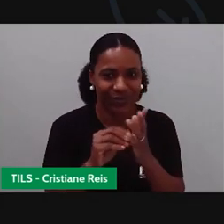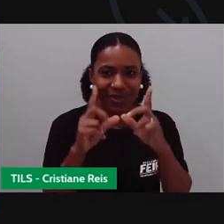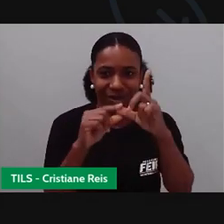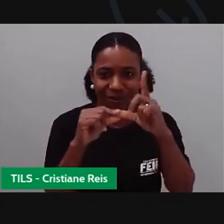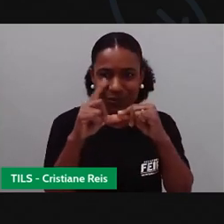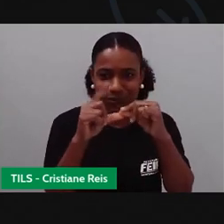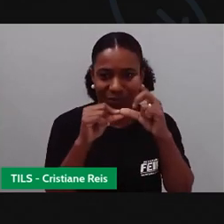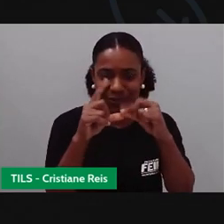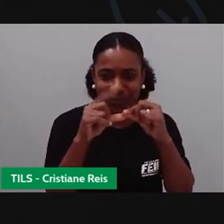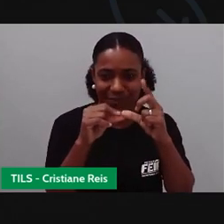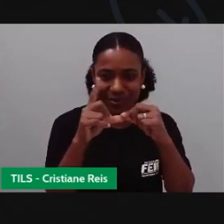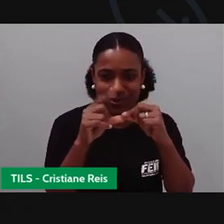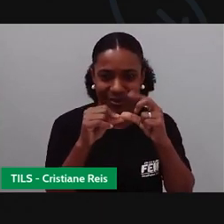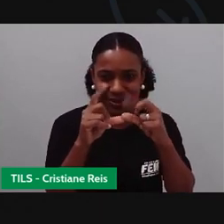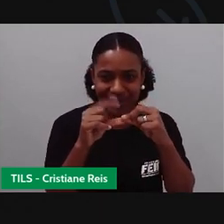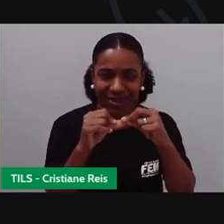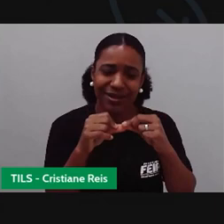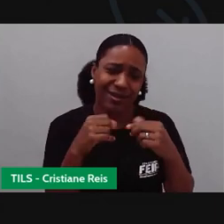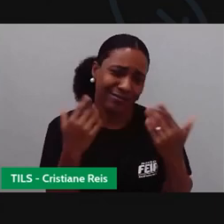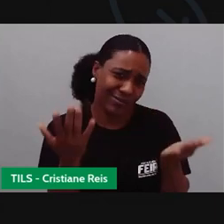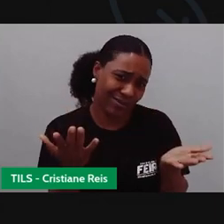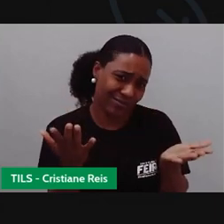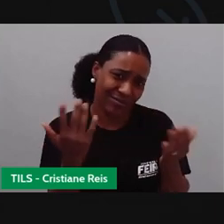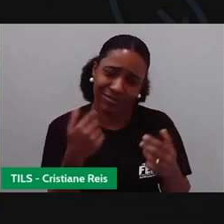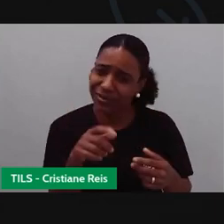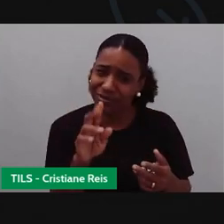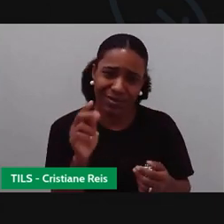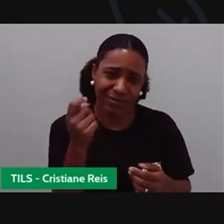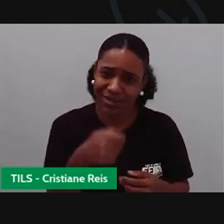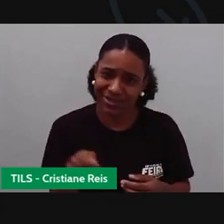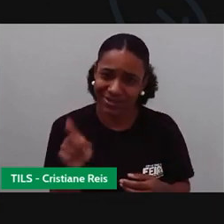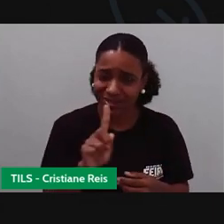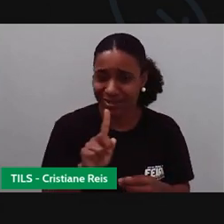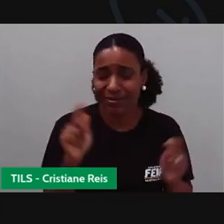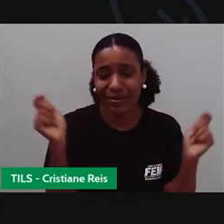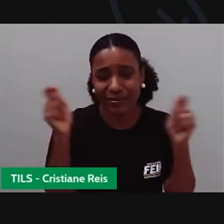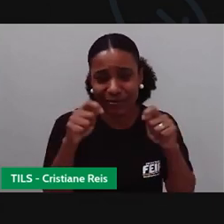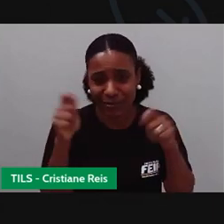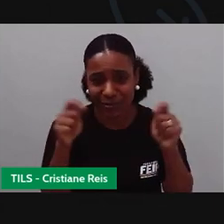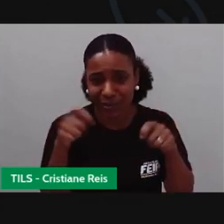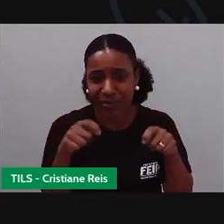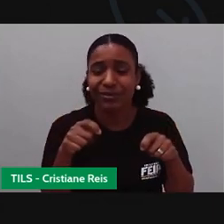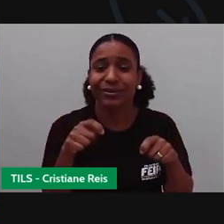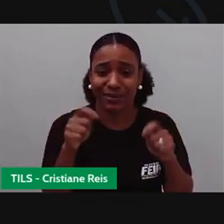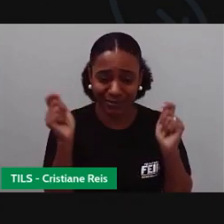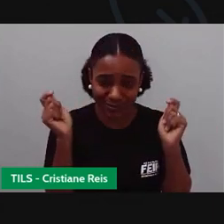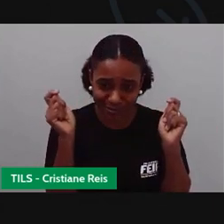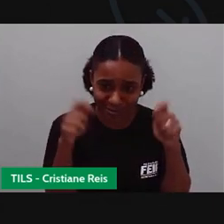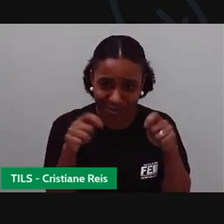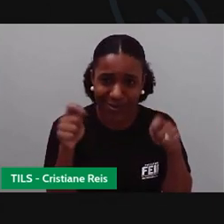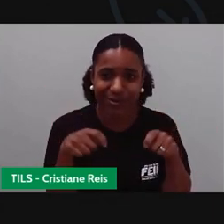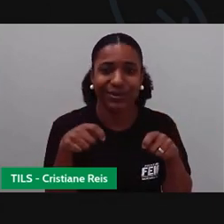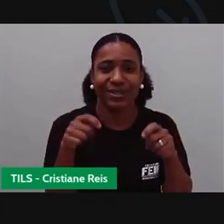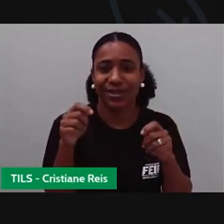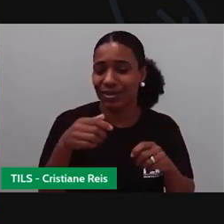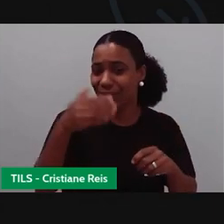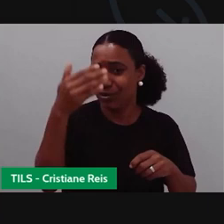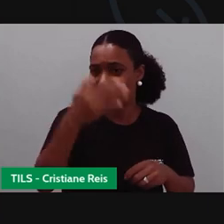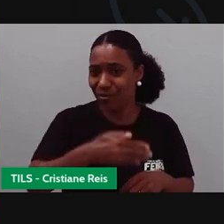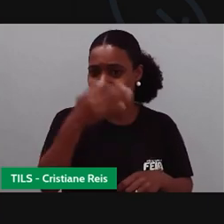não desenhou o fundo da ambulância aqui, a não vai colocar. Mas a gente pode fazer aqui na lateralzinha, igual a do...